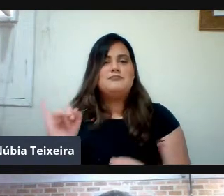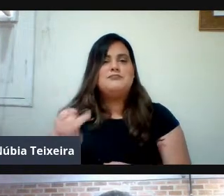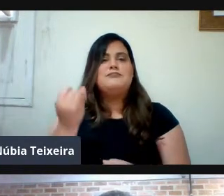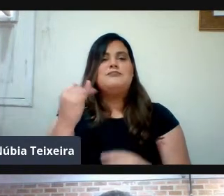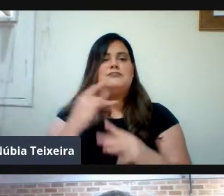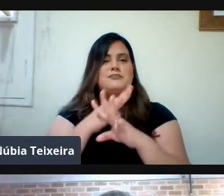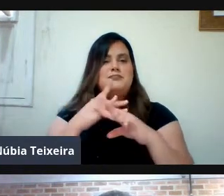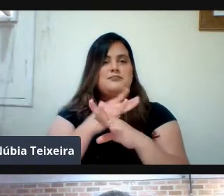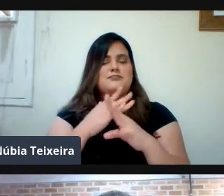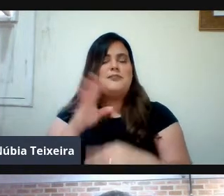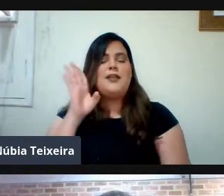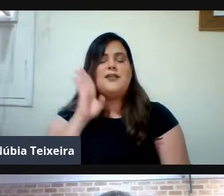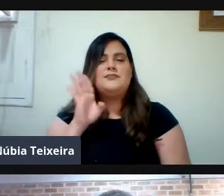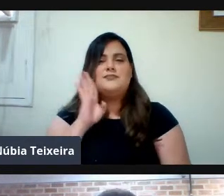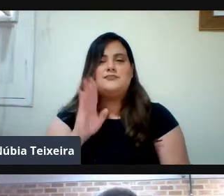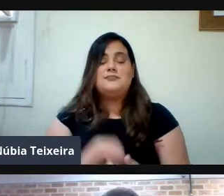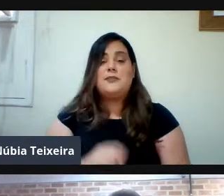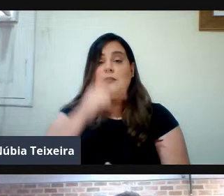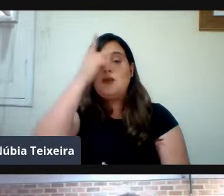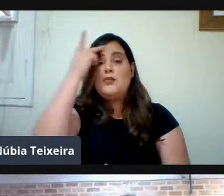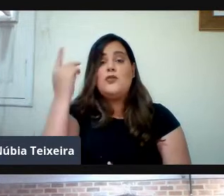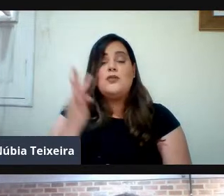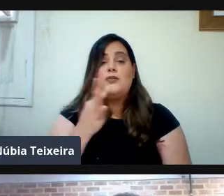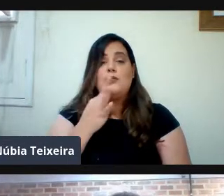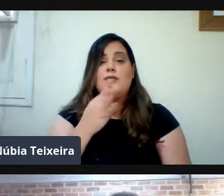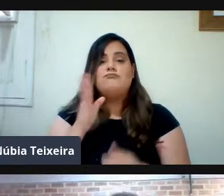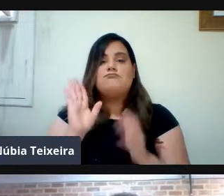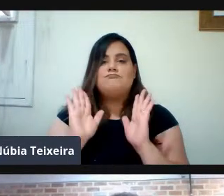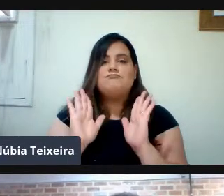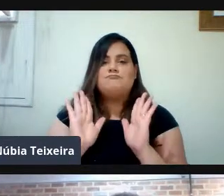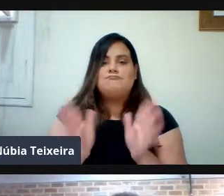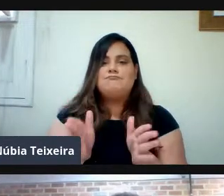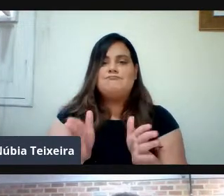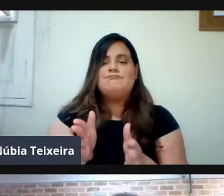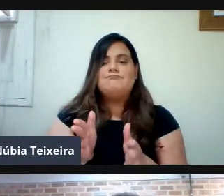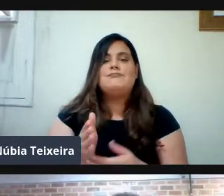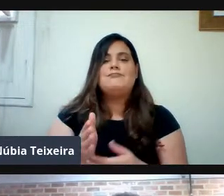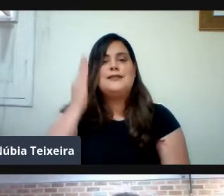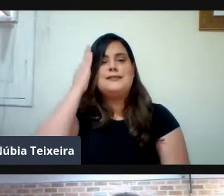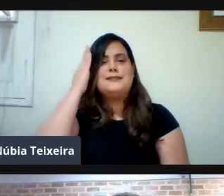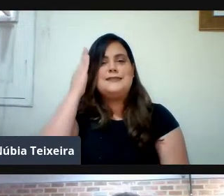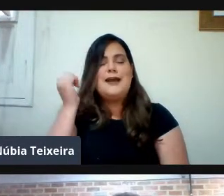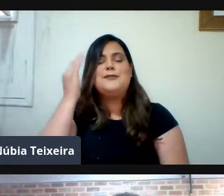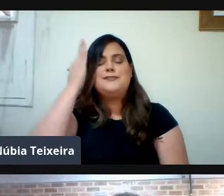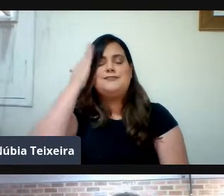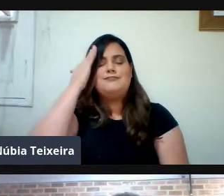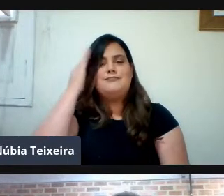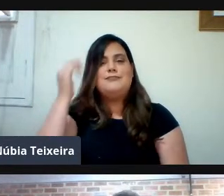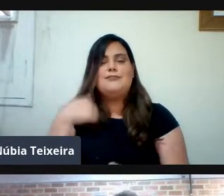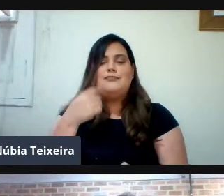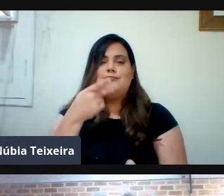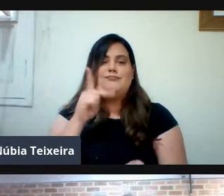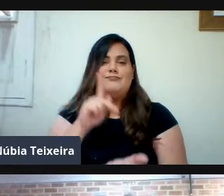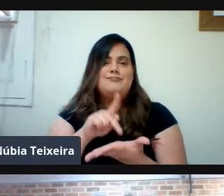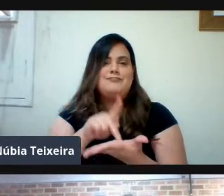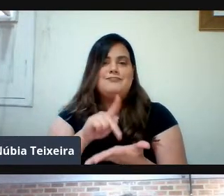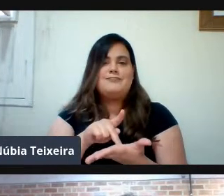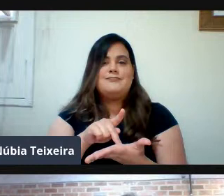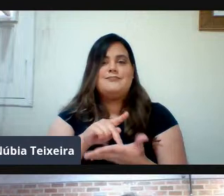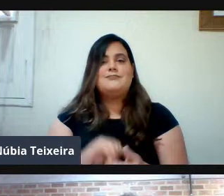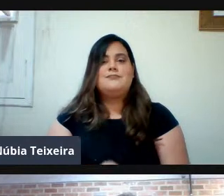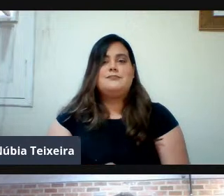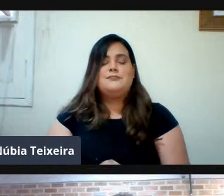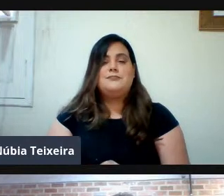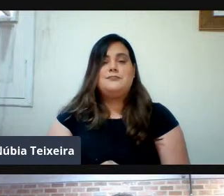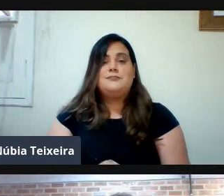aqueles que já Conhecem Que já são daqui Podem Perfeitamente Entender O que estou falando Então Assim nós Encerramos Nossas